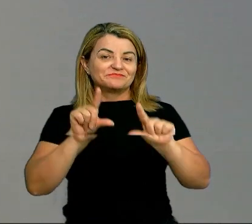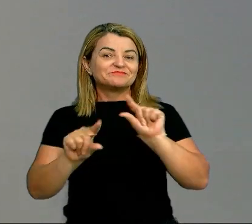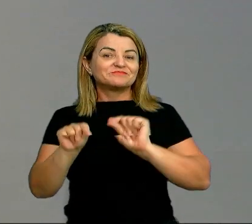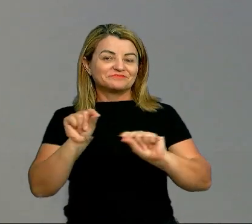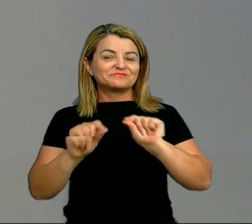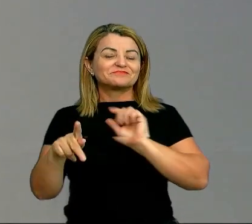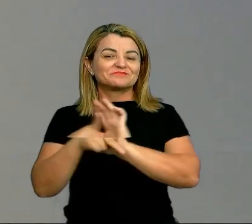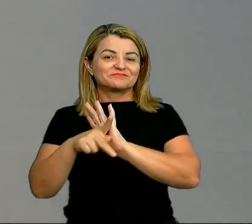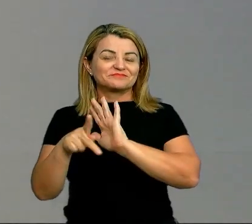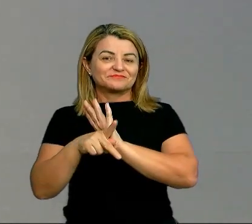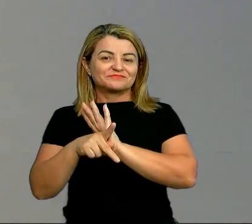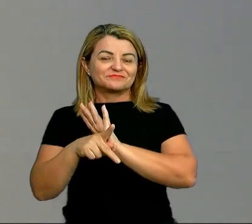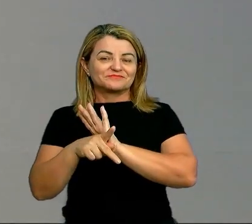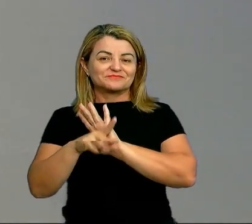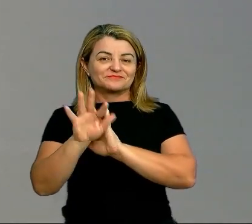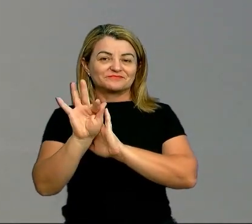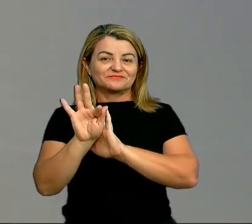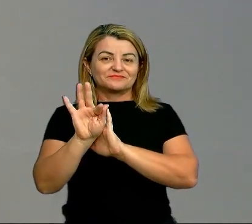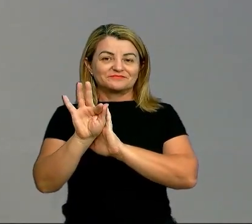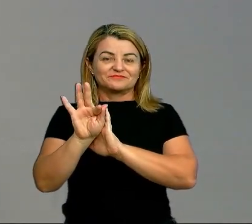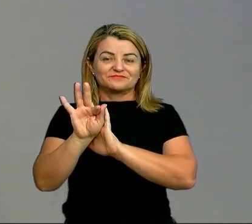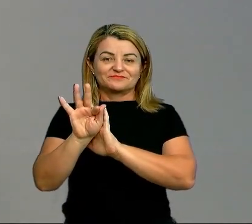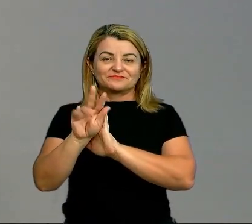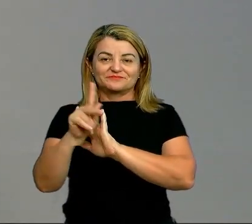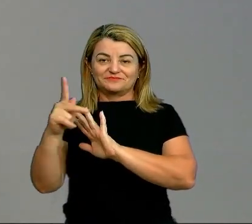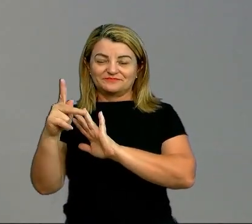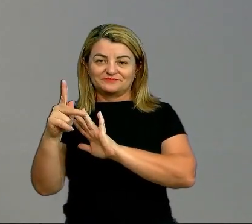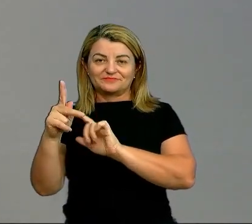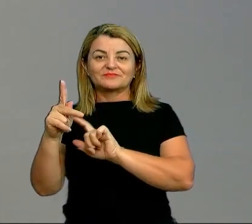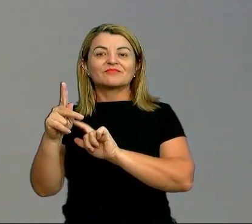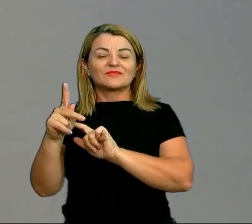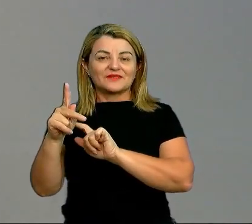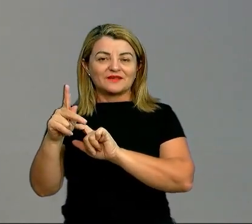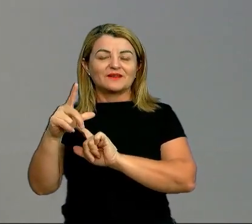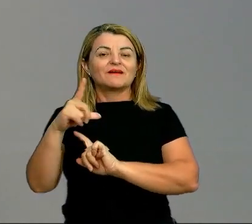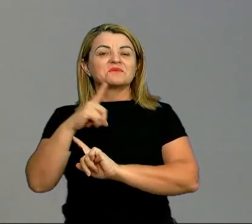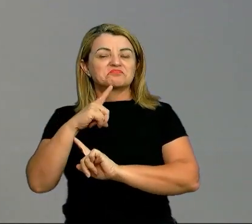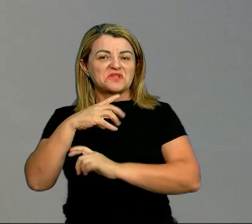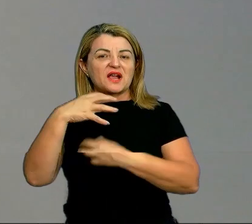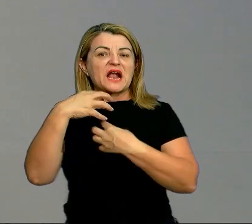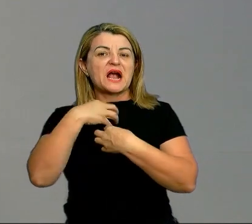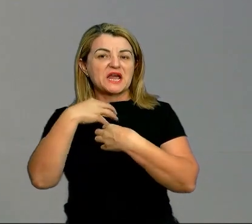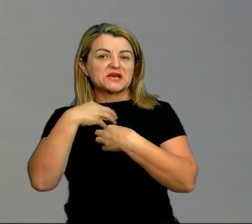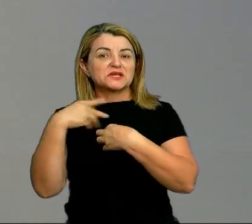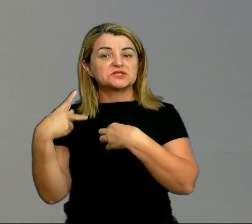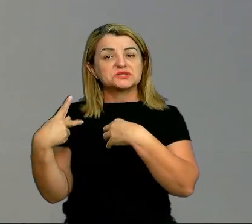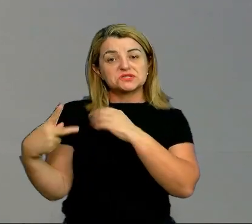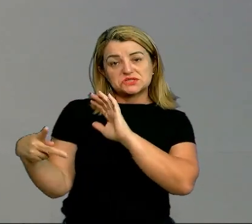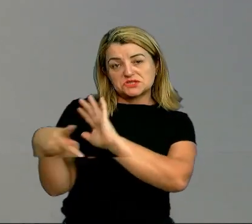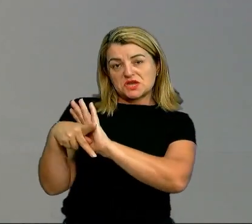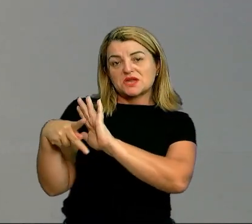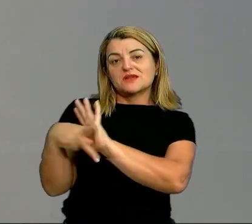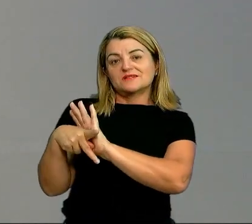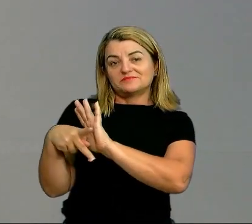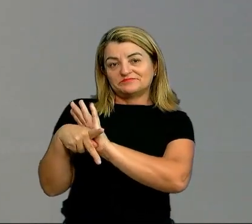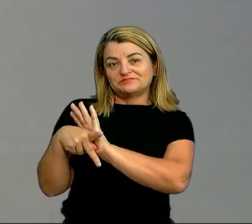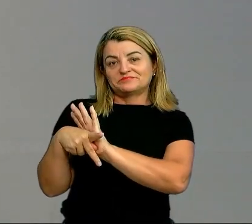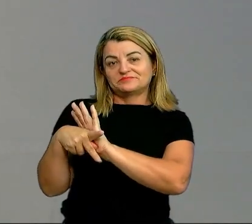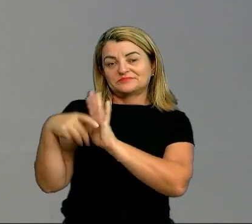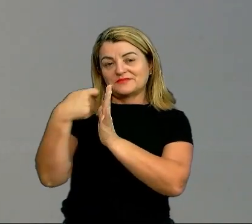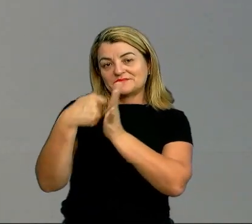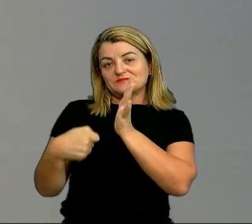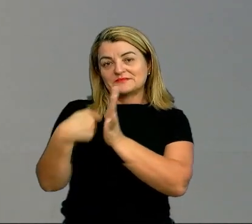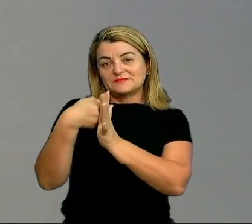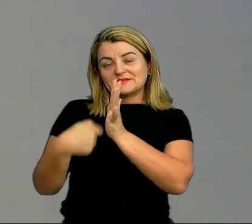obra do Fernando Pessoa porque tem muito da característica dele enquanto escritor e